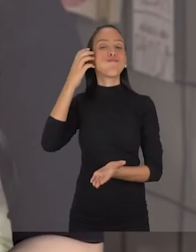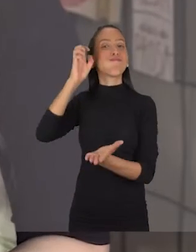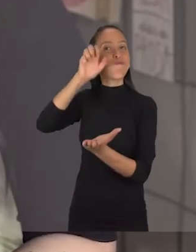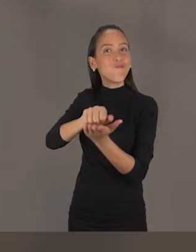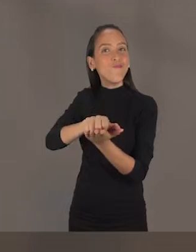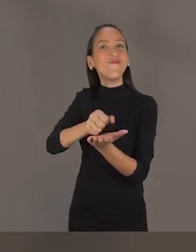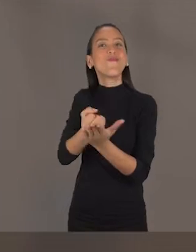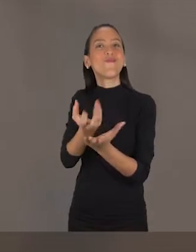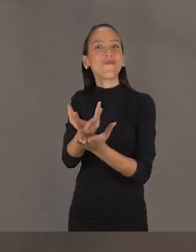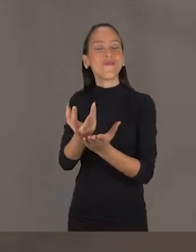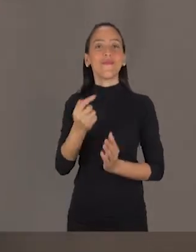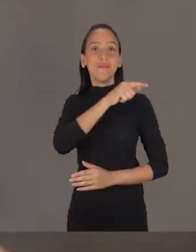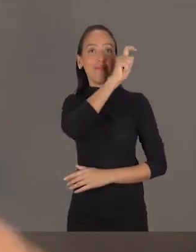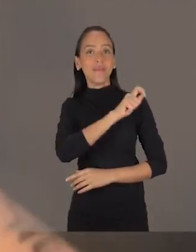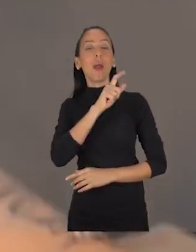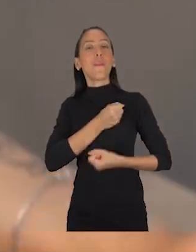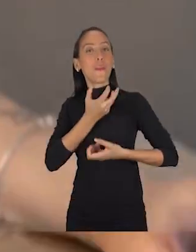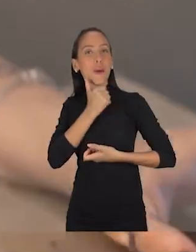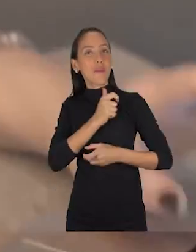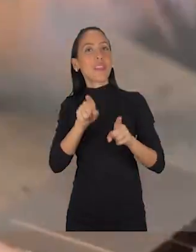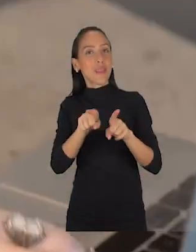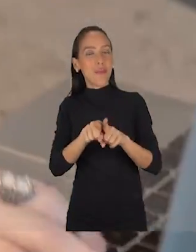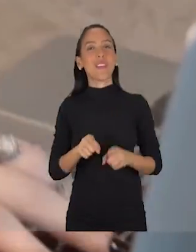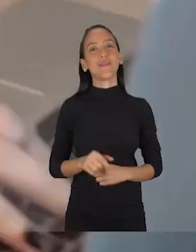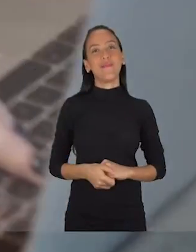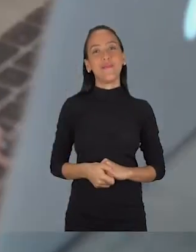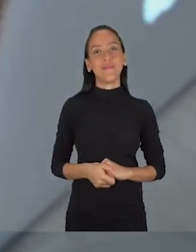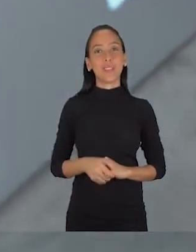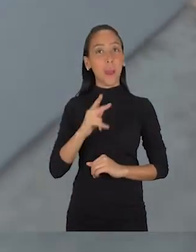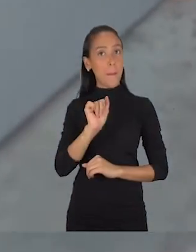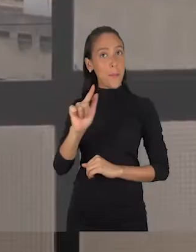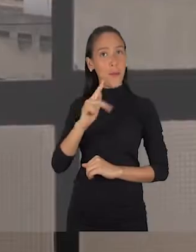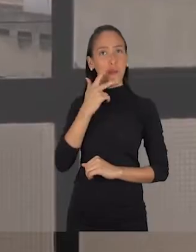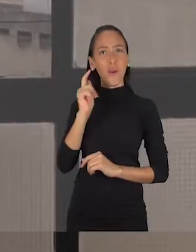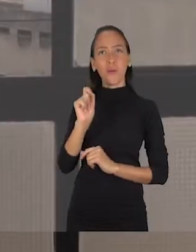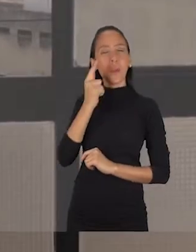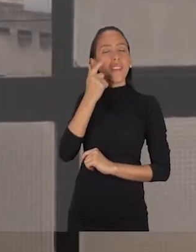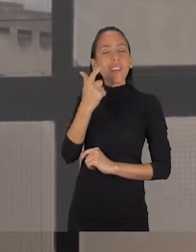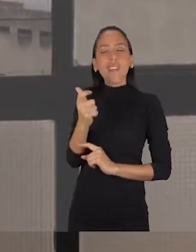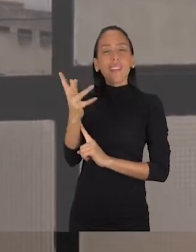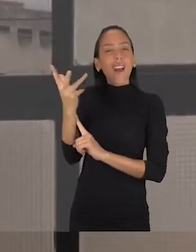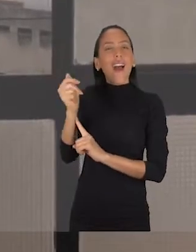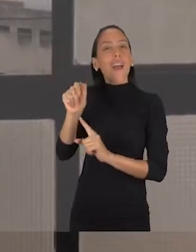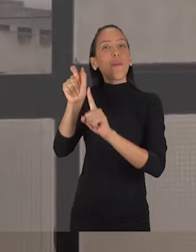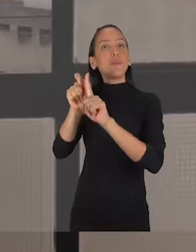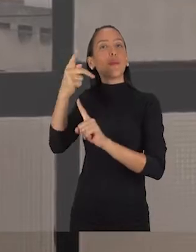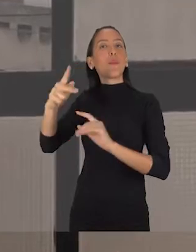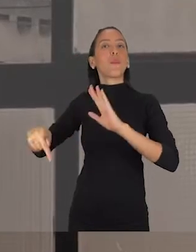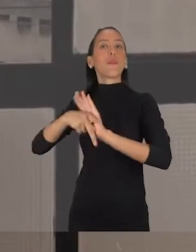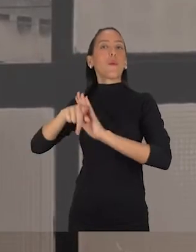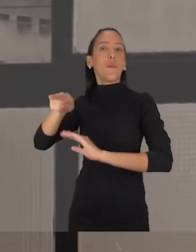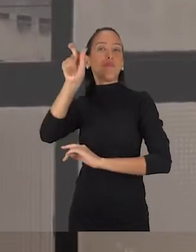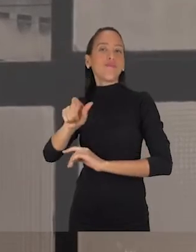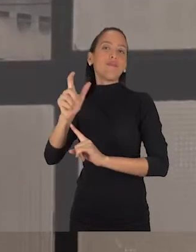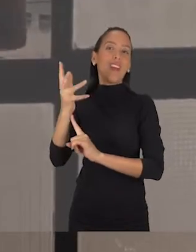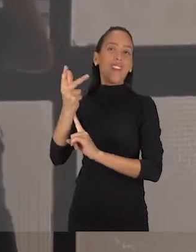Sabino também faz parte desse time. Paul Cezanne dizia que a coisa mais interessante da arte é a personalidade do próprio